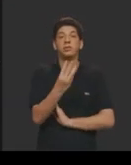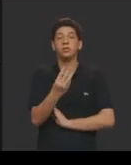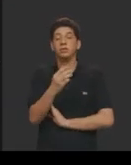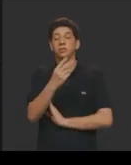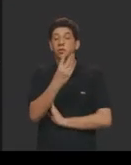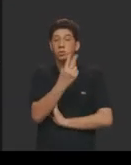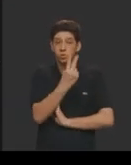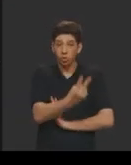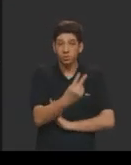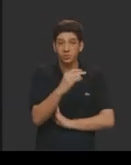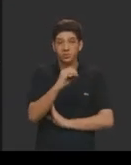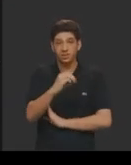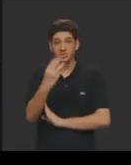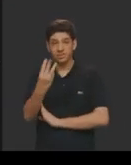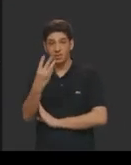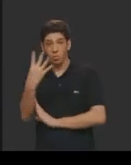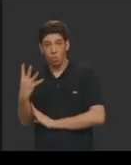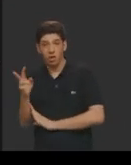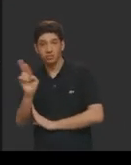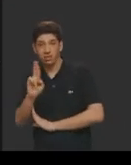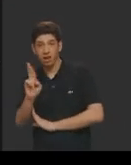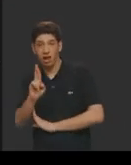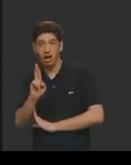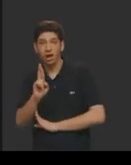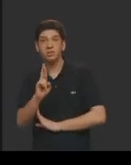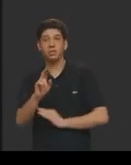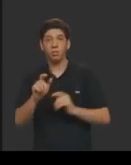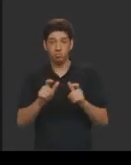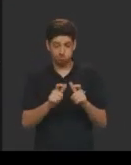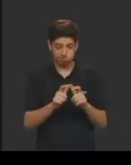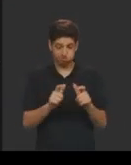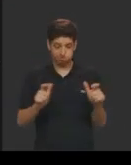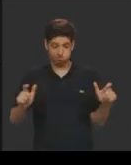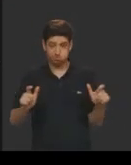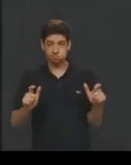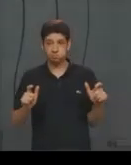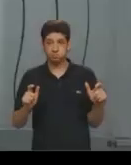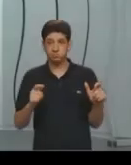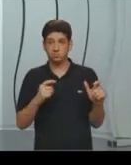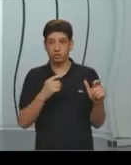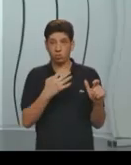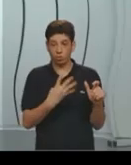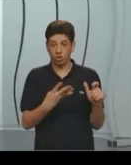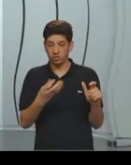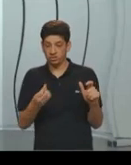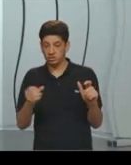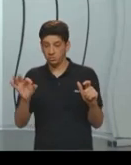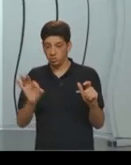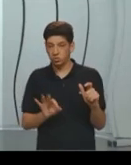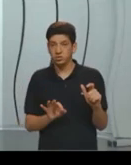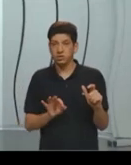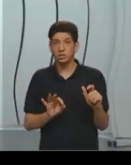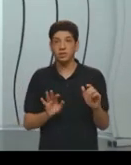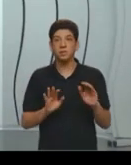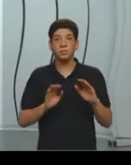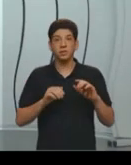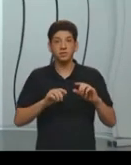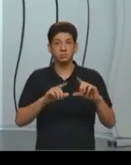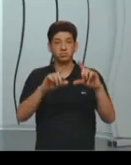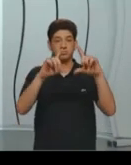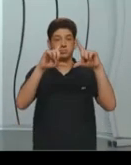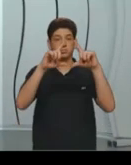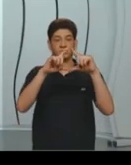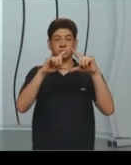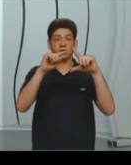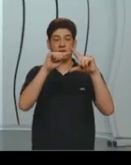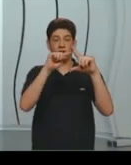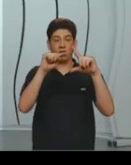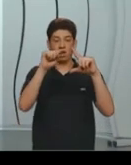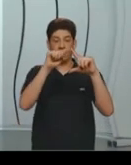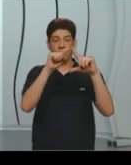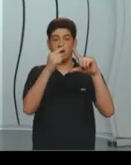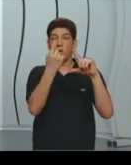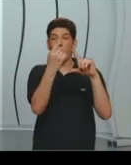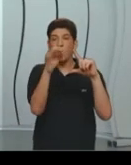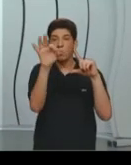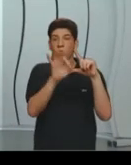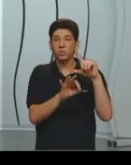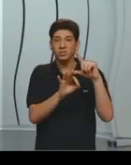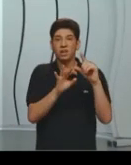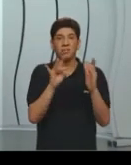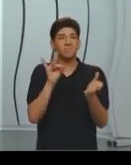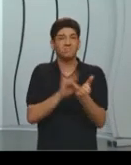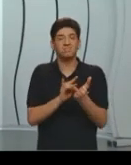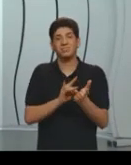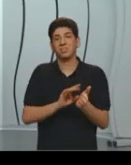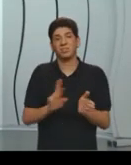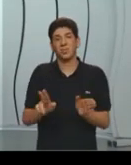você tem uma hiperconcentração, mas eu não concordo muito com esse gráfico, porque esse 1% aqui não é real, se a gente for observar, aí eu peguei, não